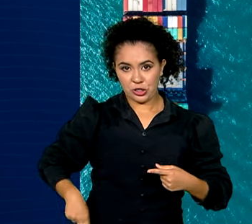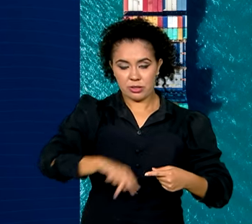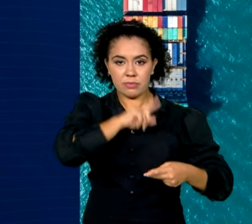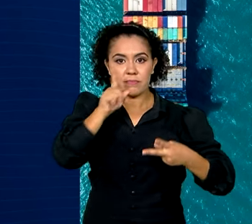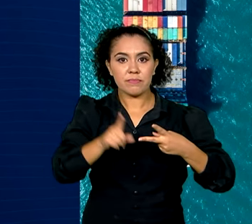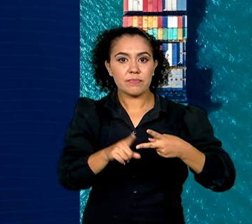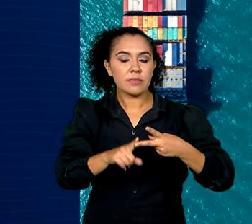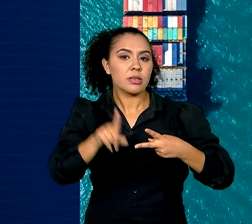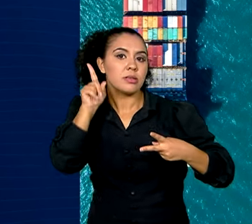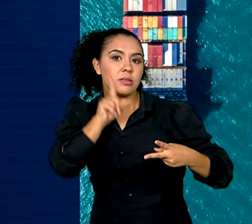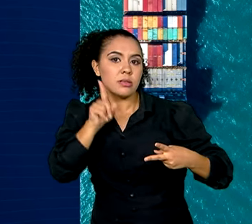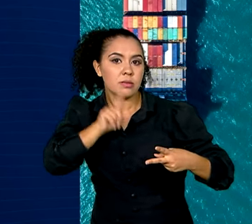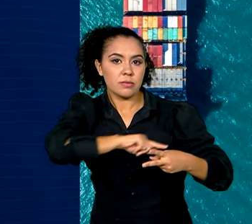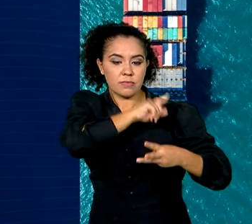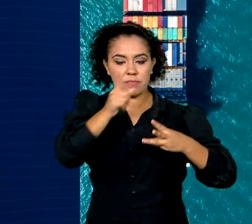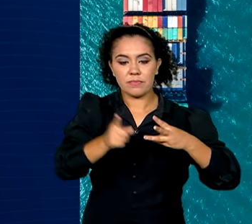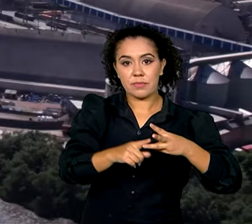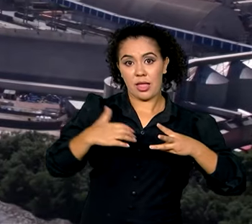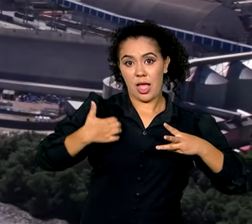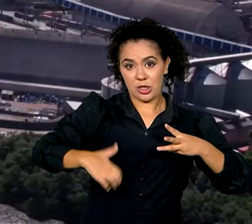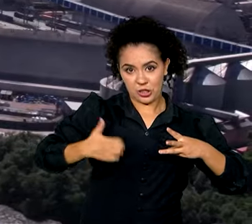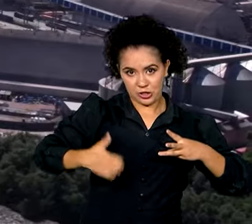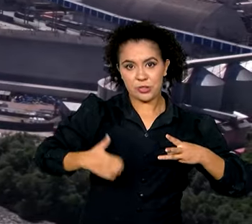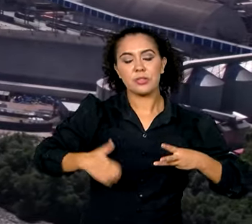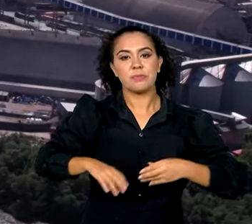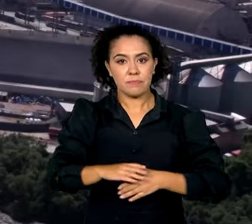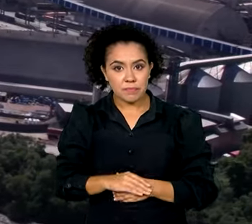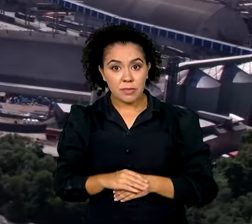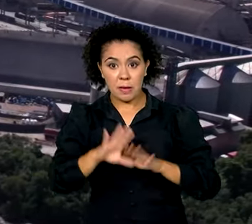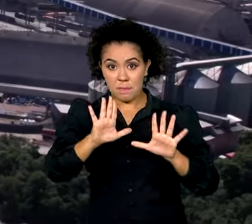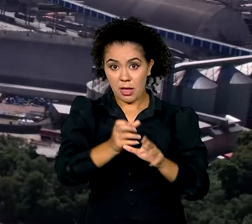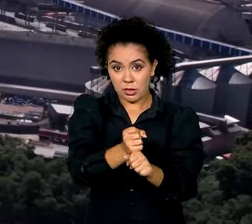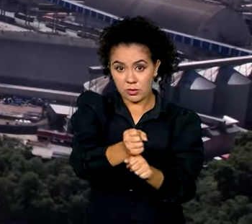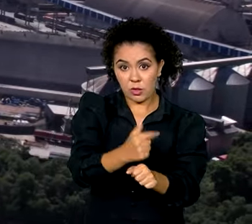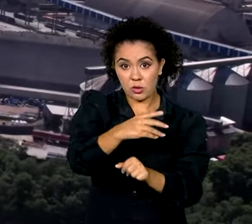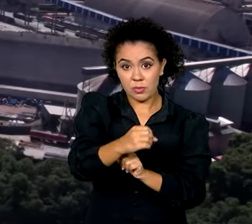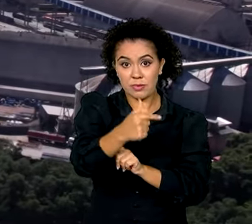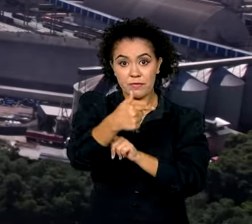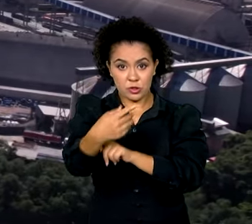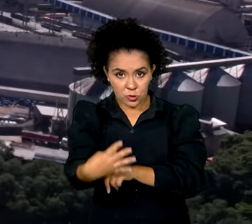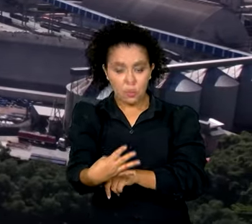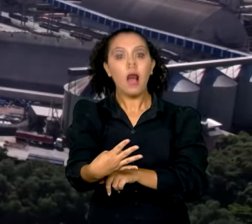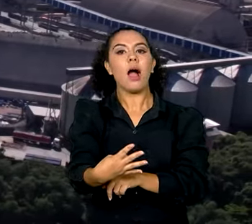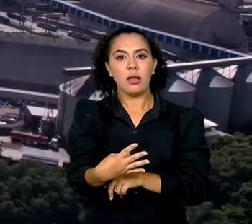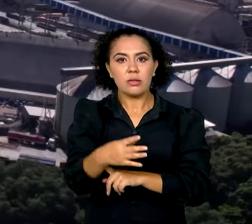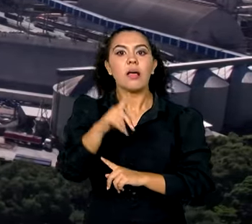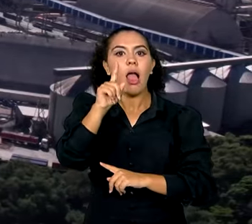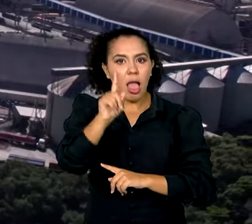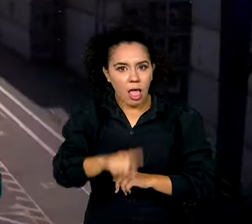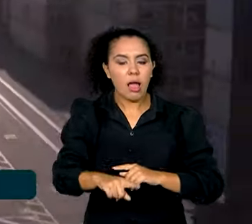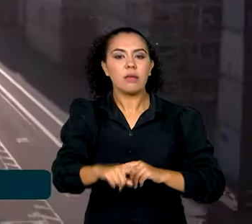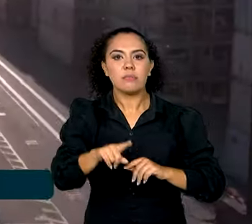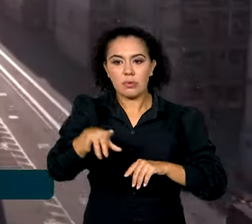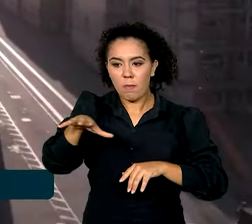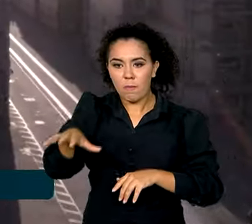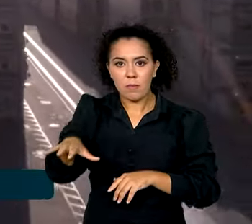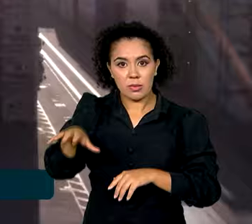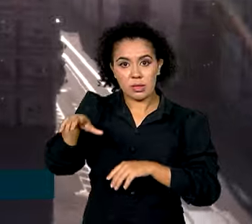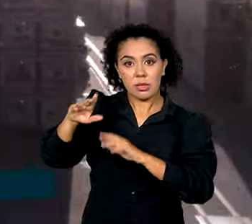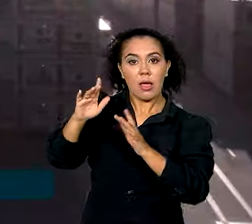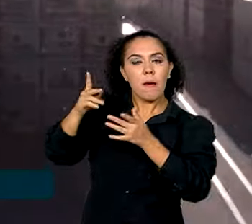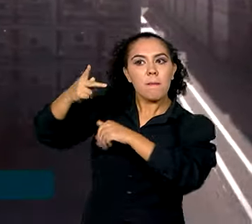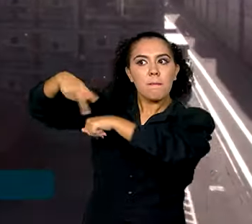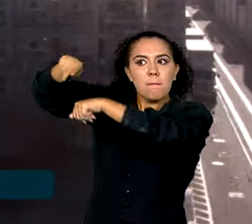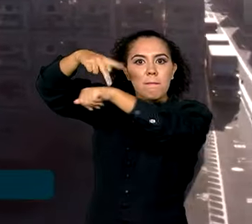Estados Unidos e a Argentina. E para 2024, a tendência é que o setor externo